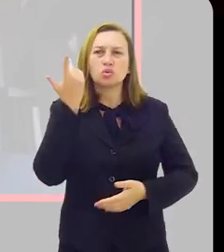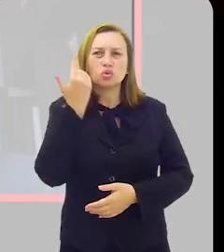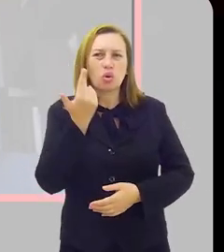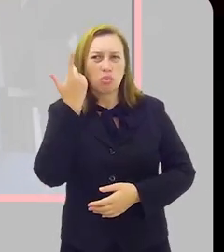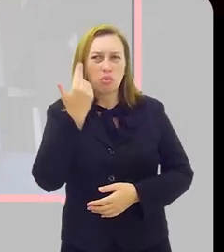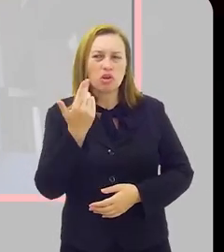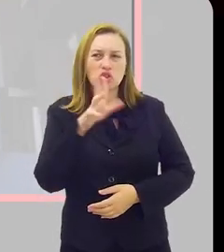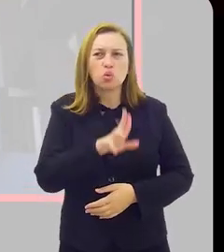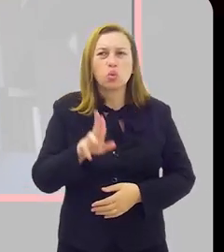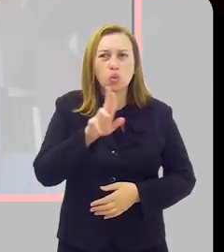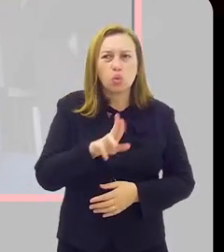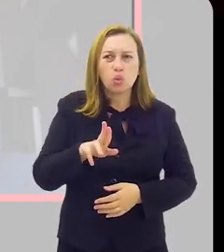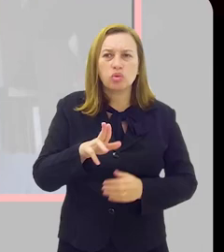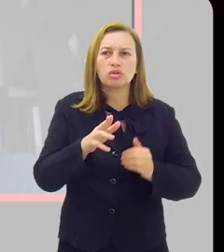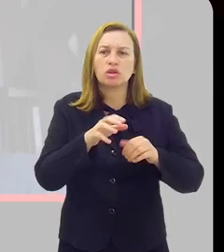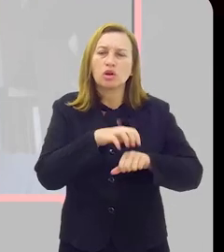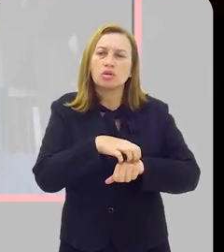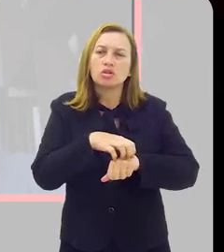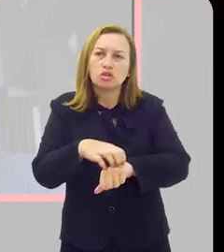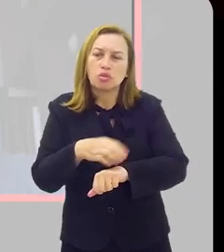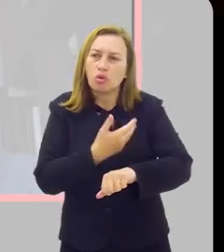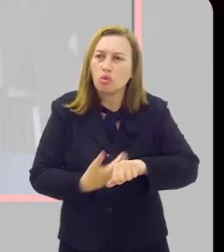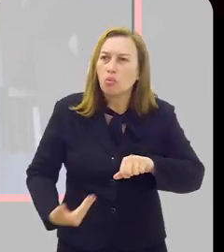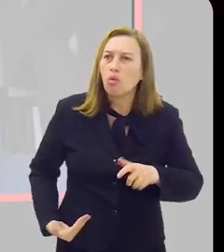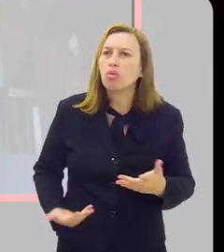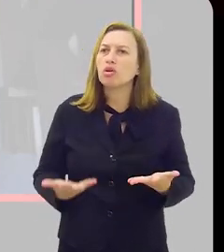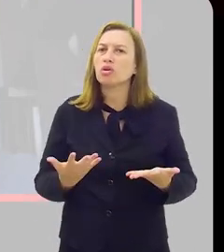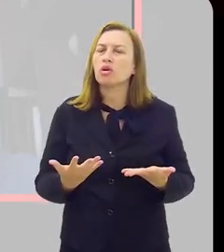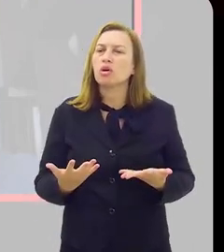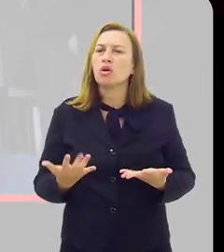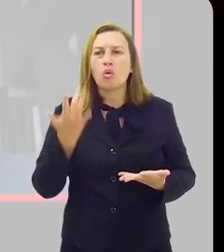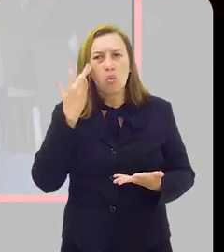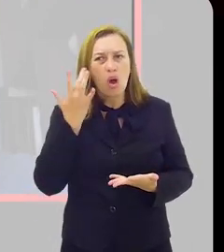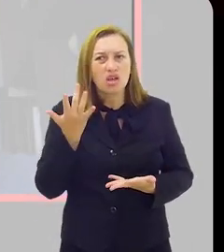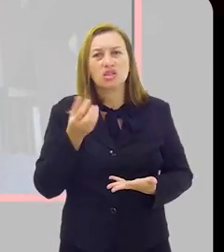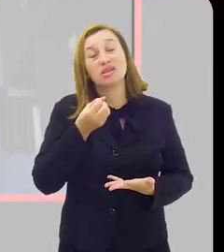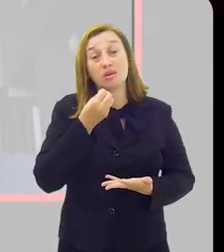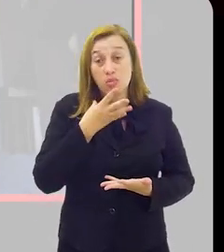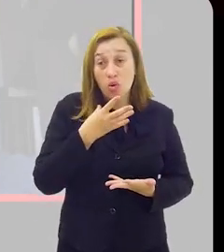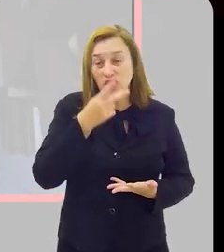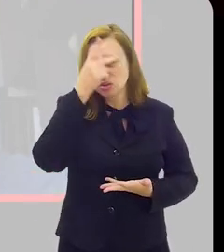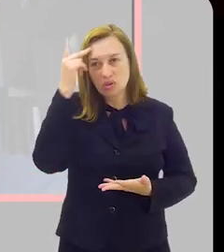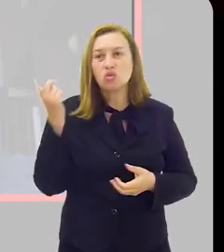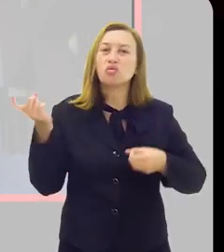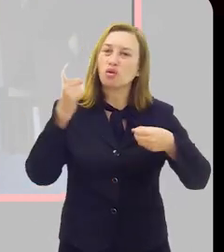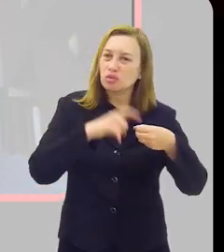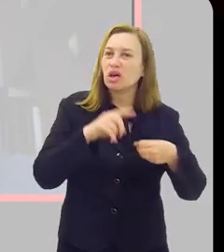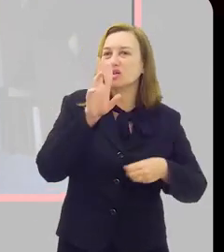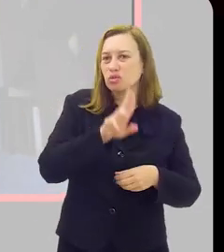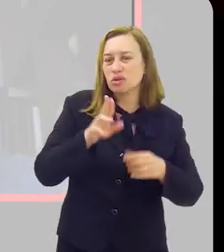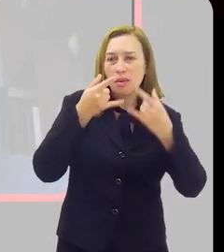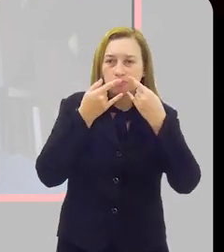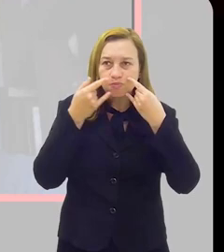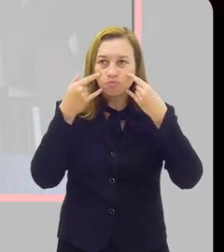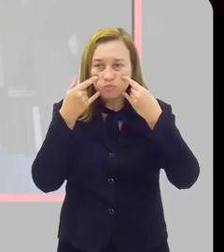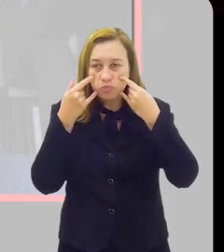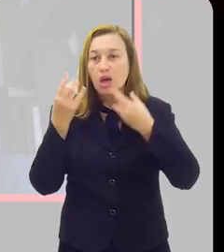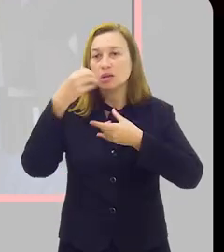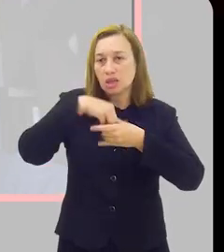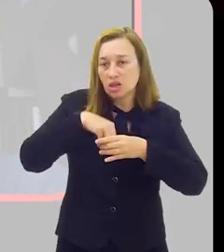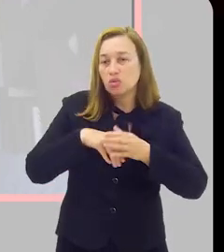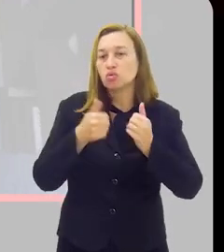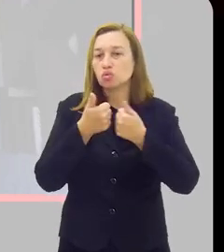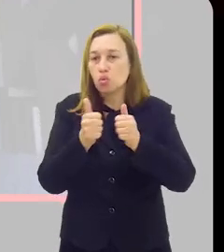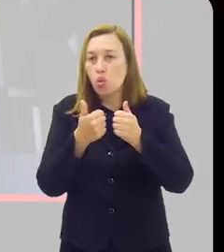normalmente utilizam transporte público, eu acho que seria bom que as pessoas voltassem a usar a máscara,